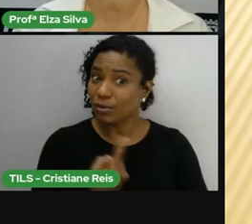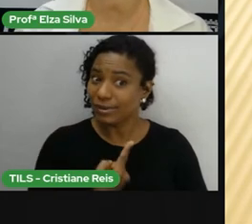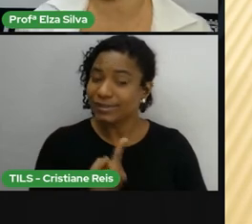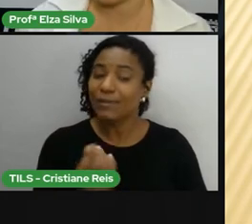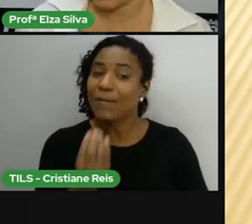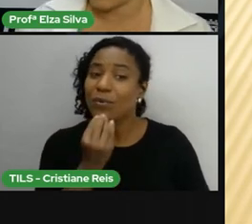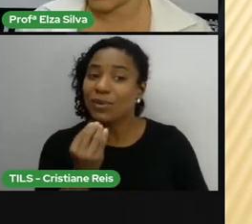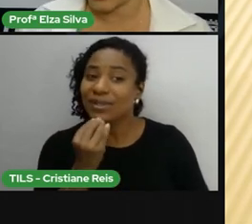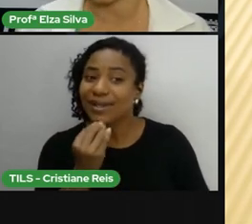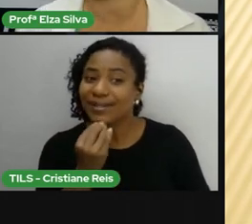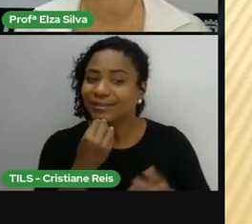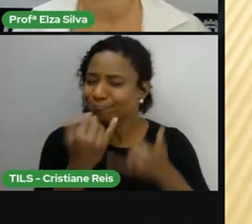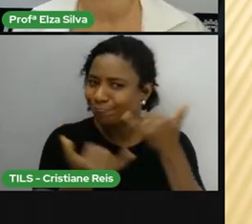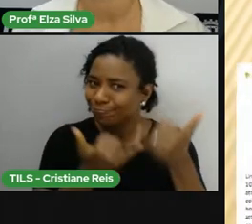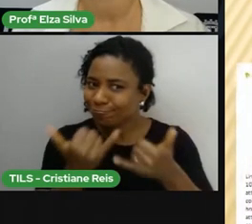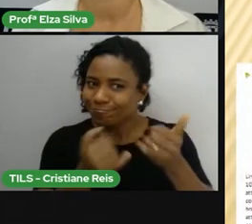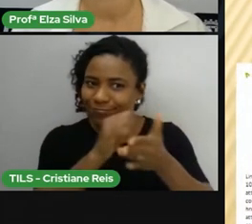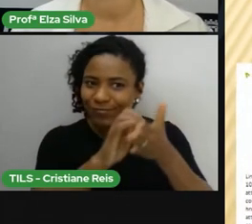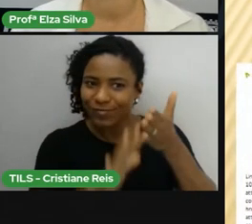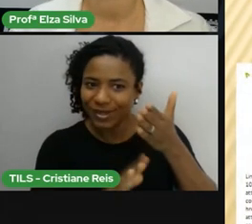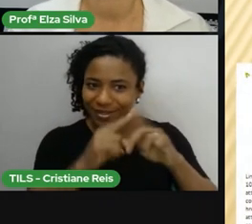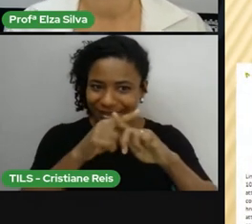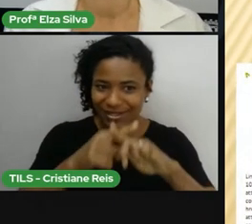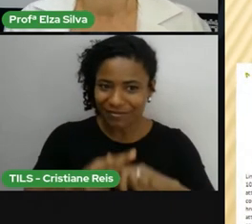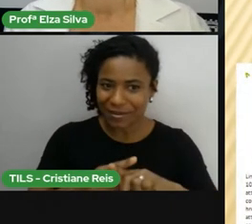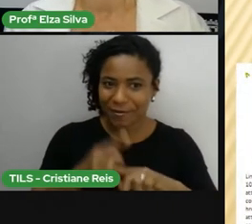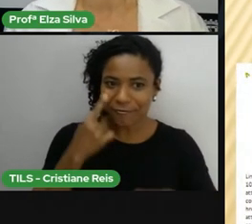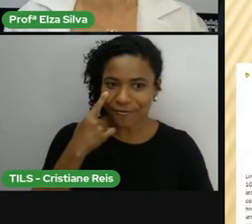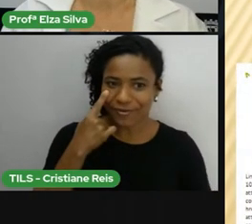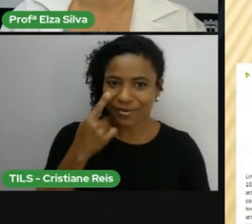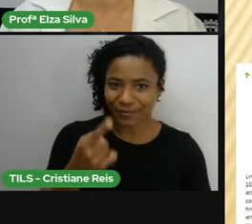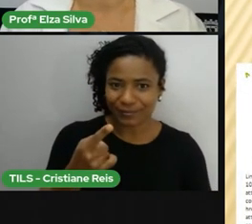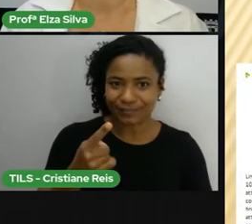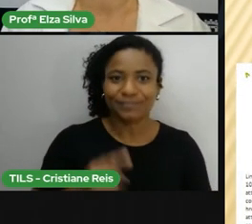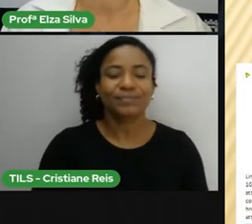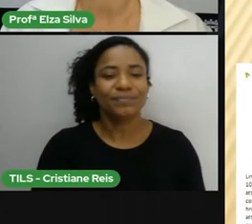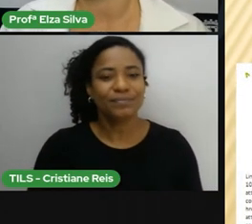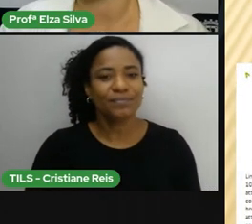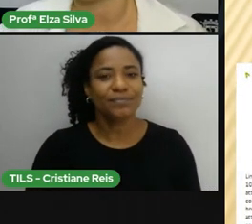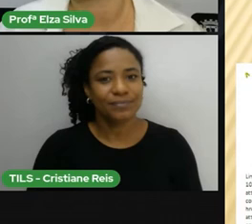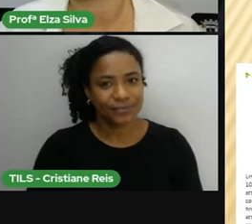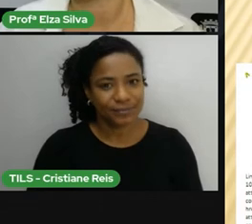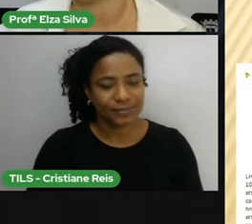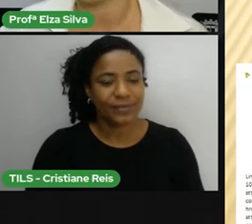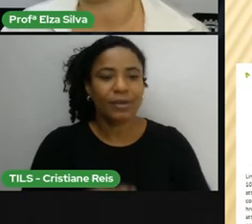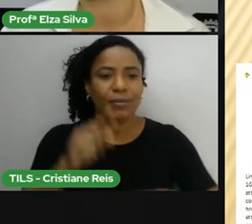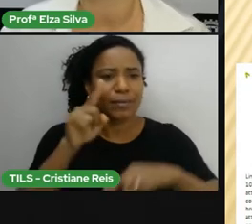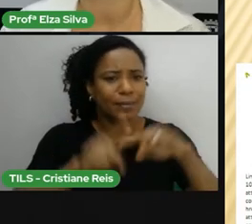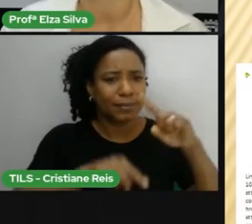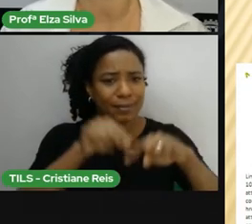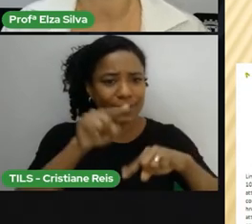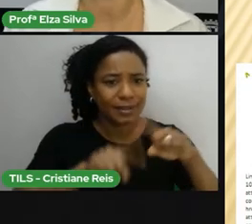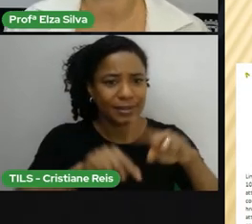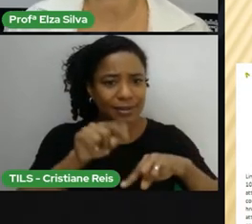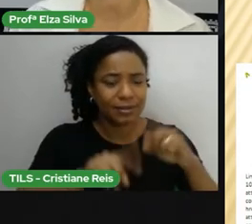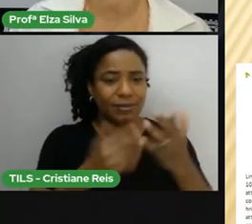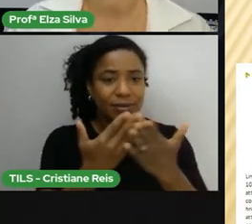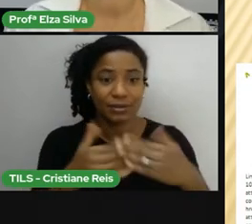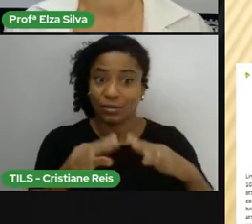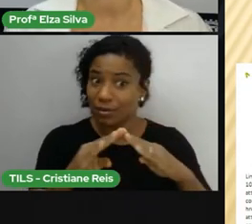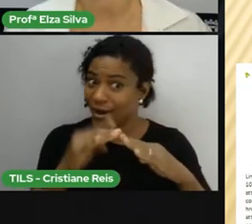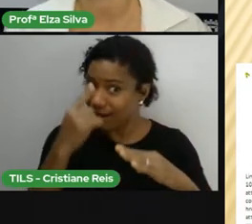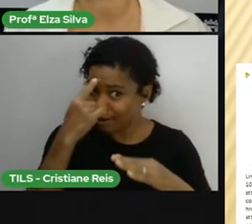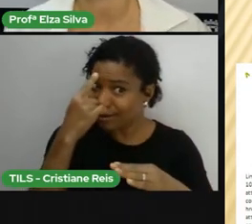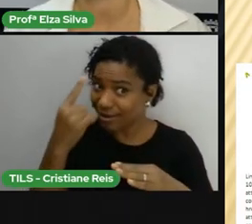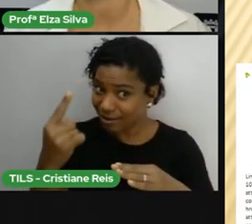Um desafio Para vocês No material Que vocês recebem Da escola Lembrem-se